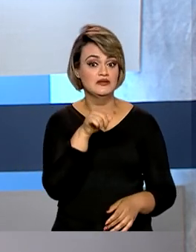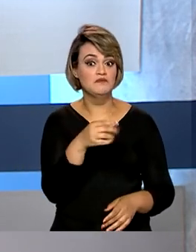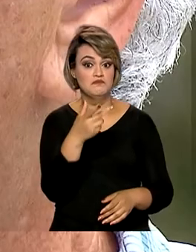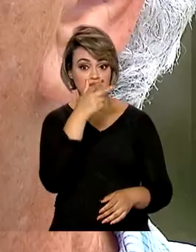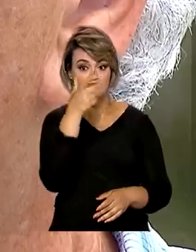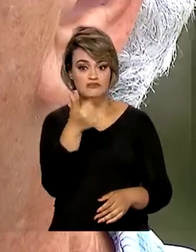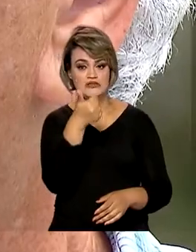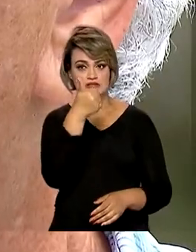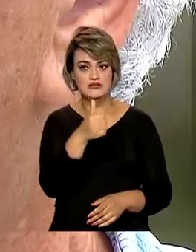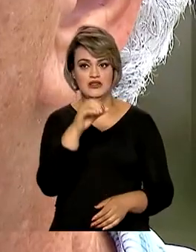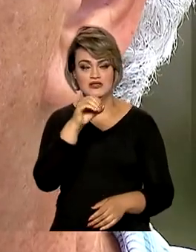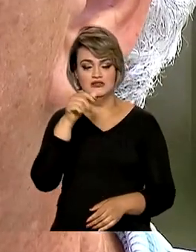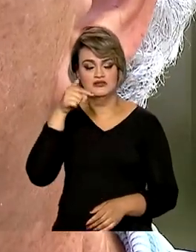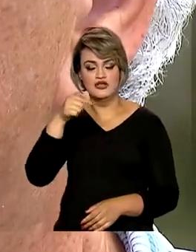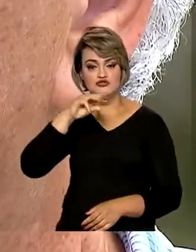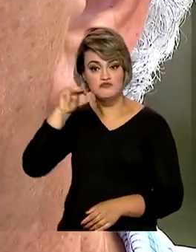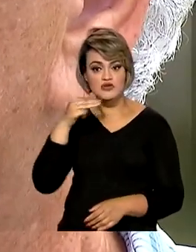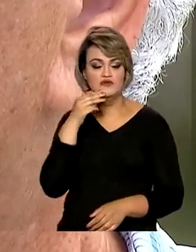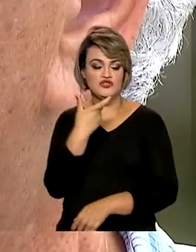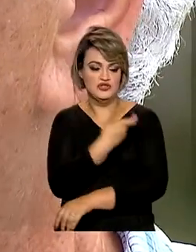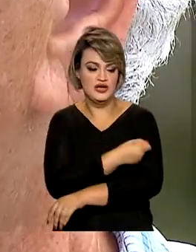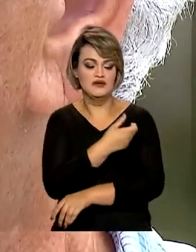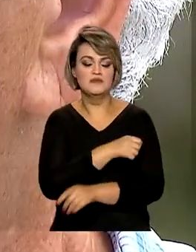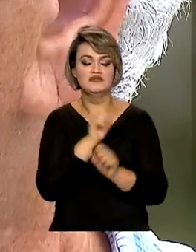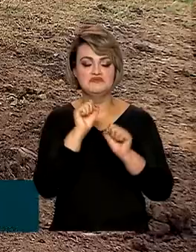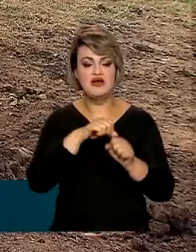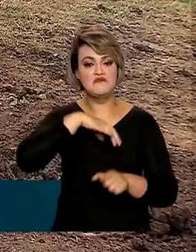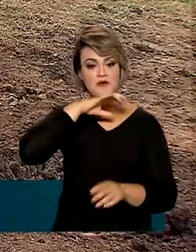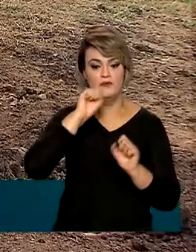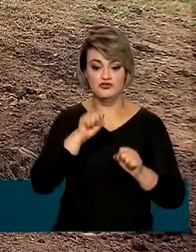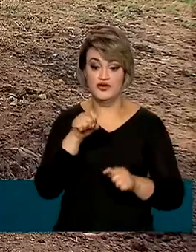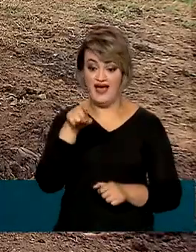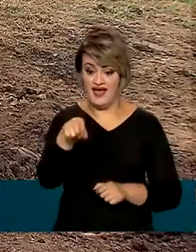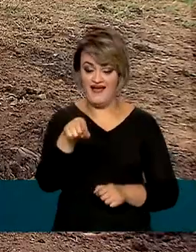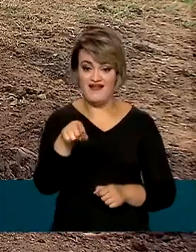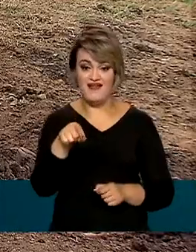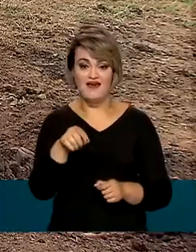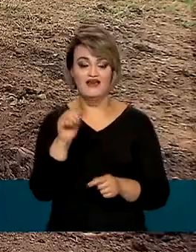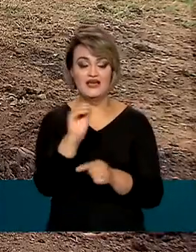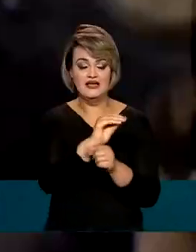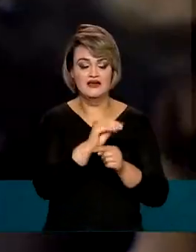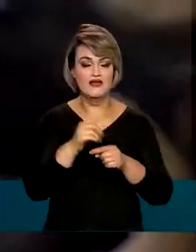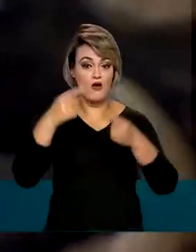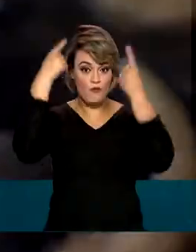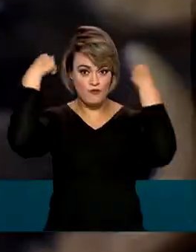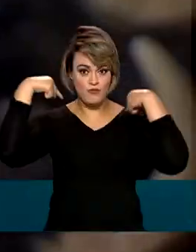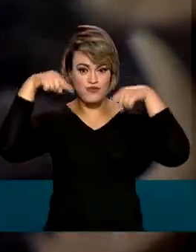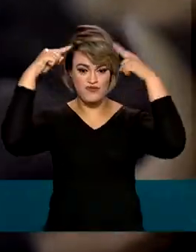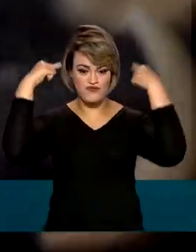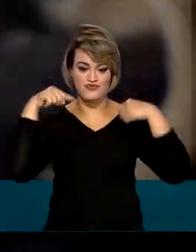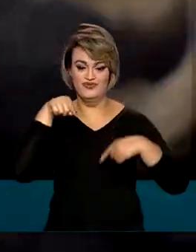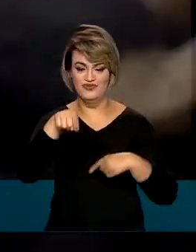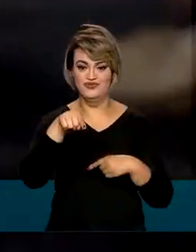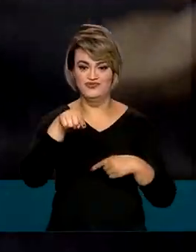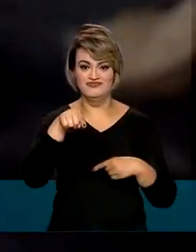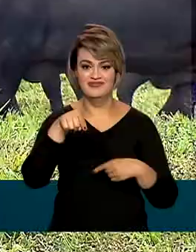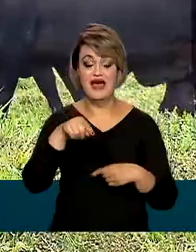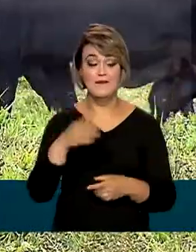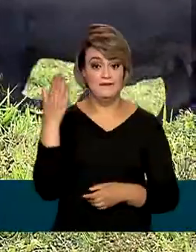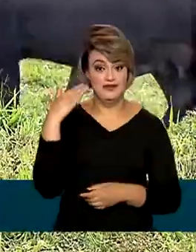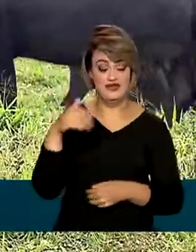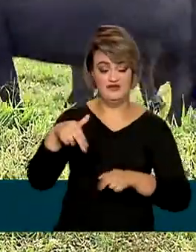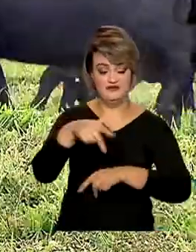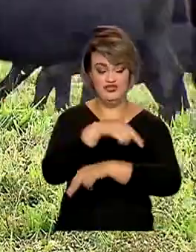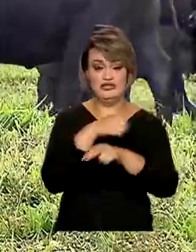país. Dona Leny cria búfalos desde 1998. Começou com 16 cabeças